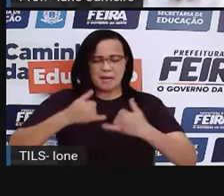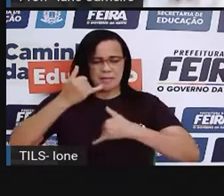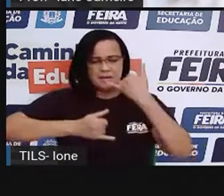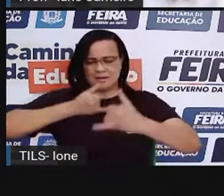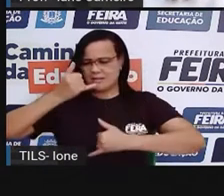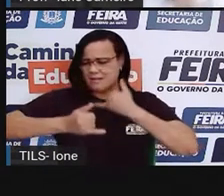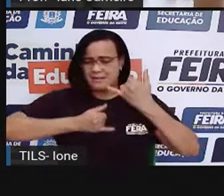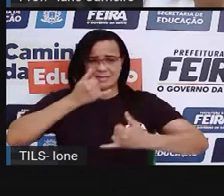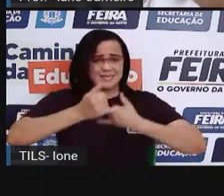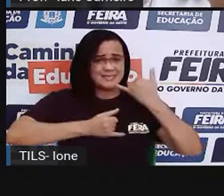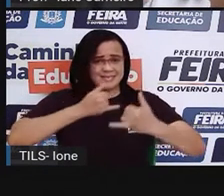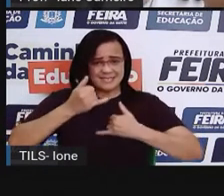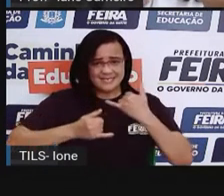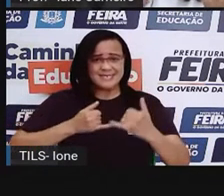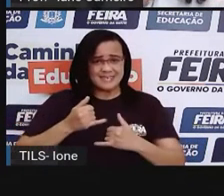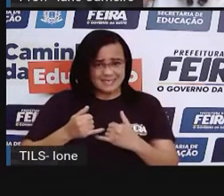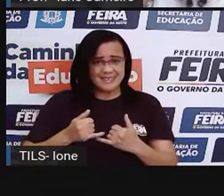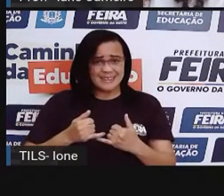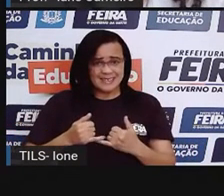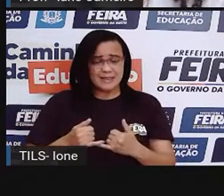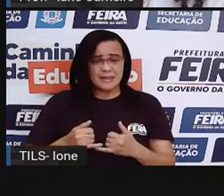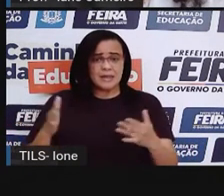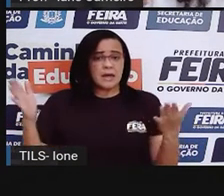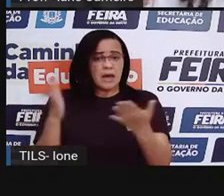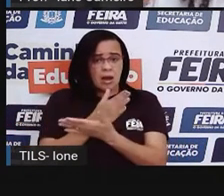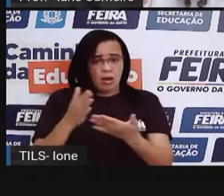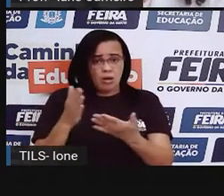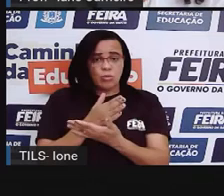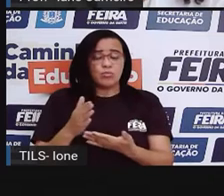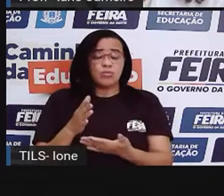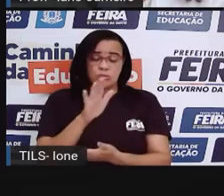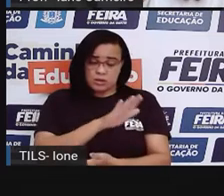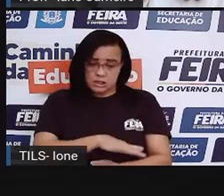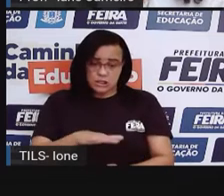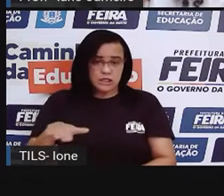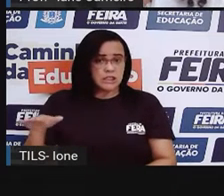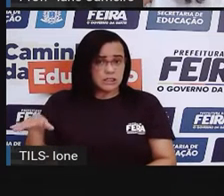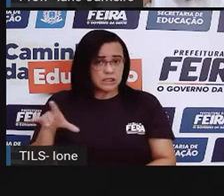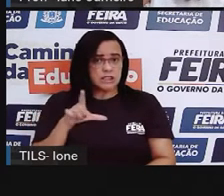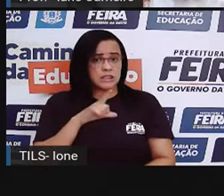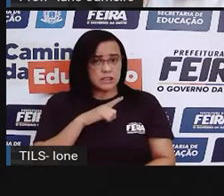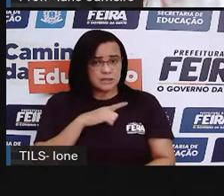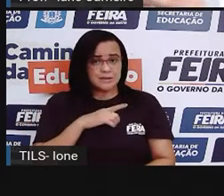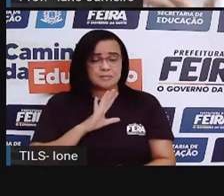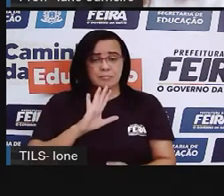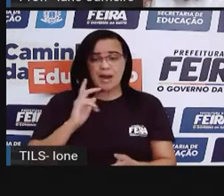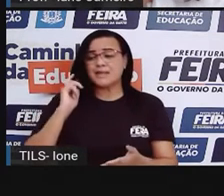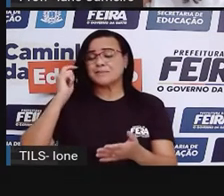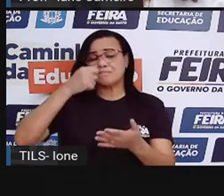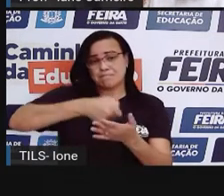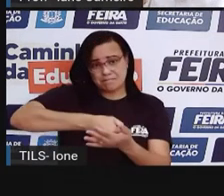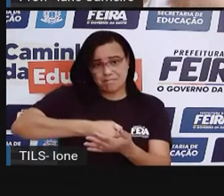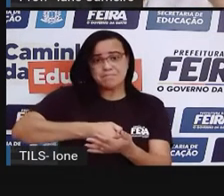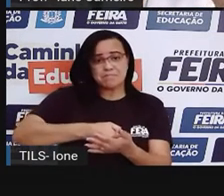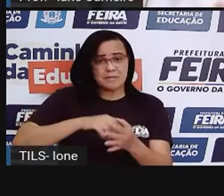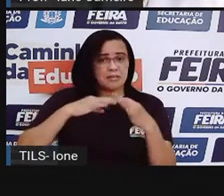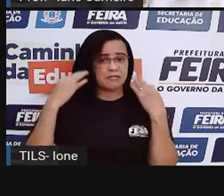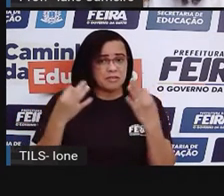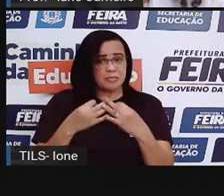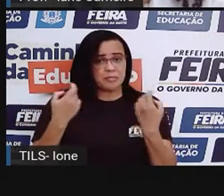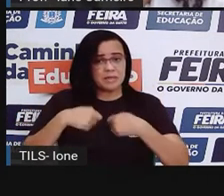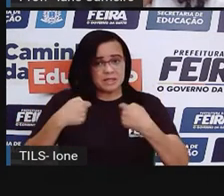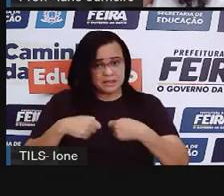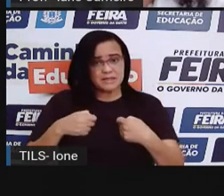balé, né? Mas a mamãe e o papai precisam pagar por isso, né? E não deveria ser assim. É um direito. Então, deveria ser